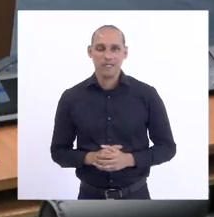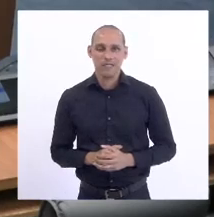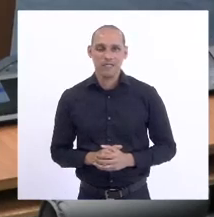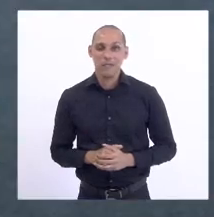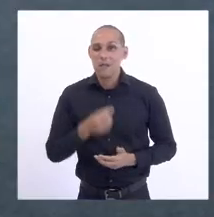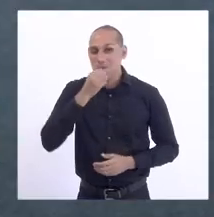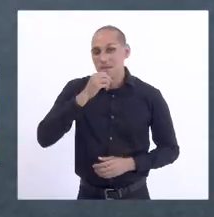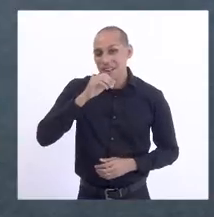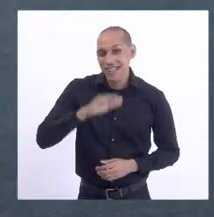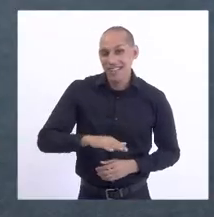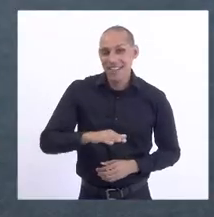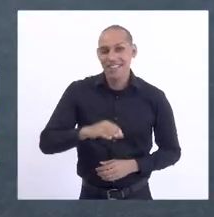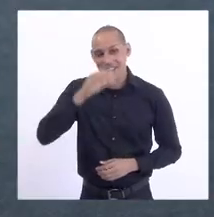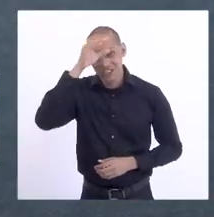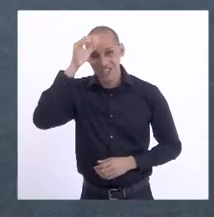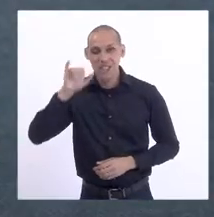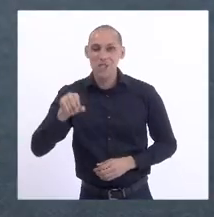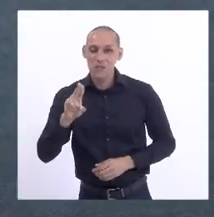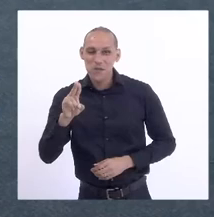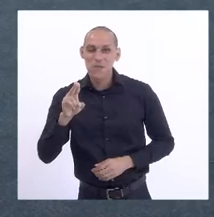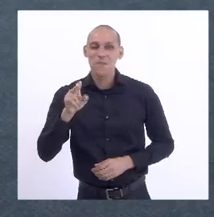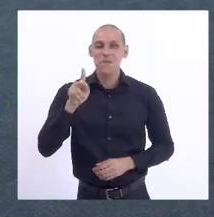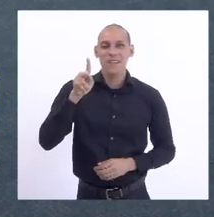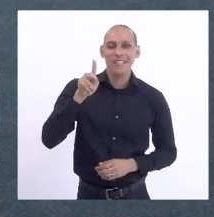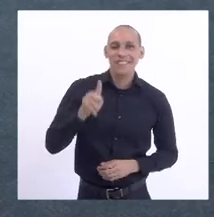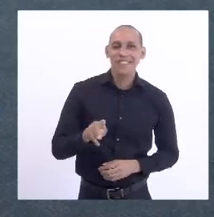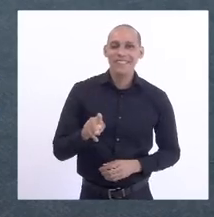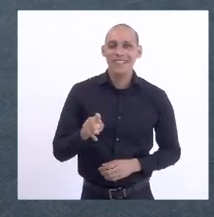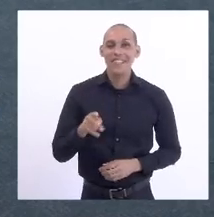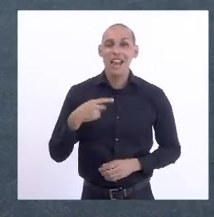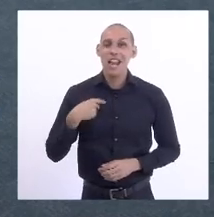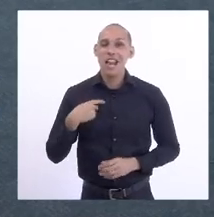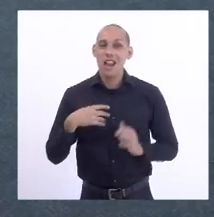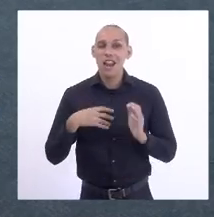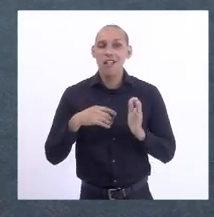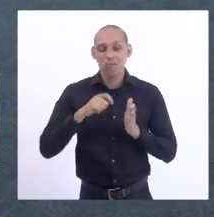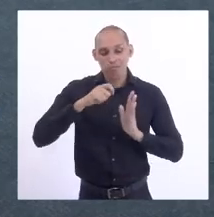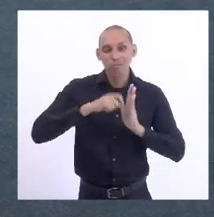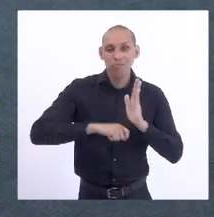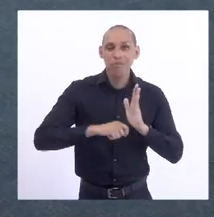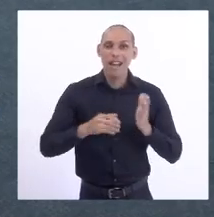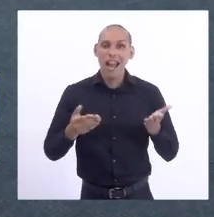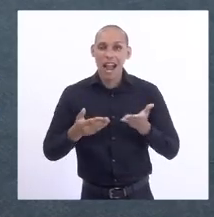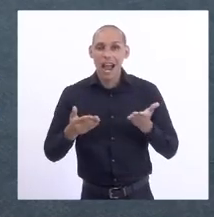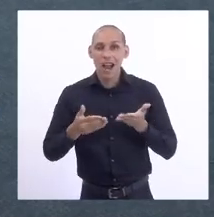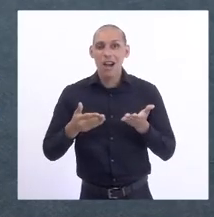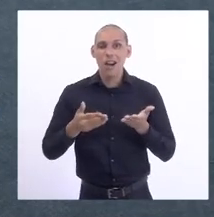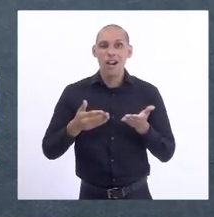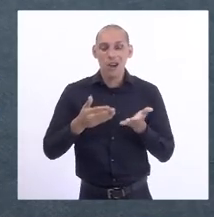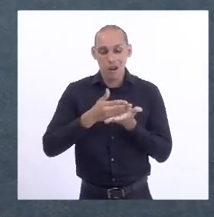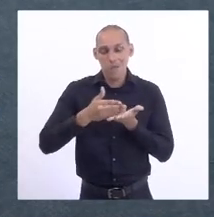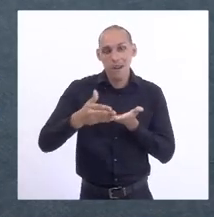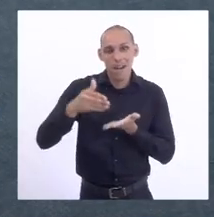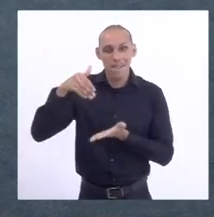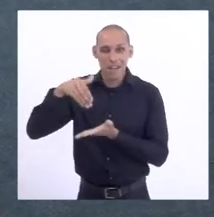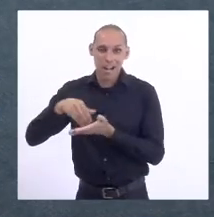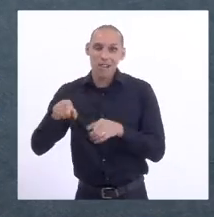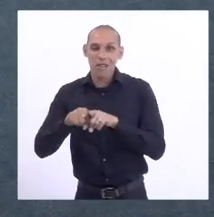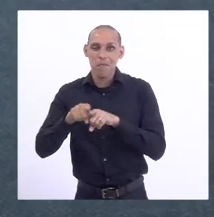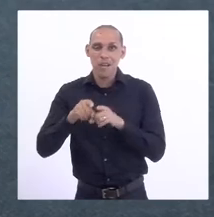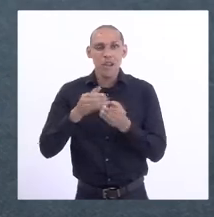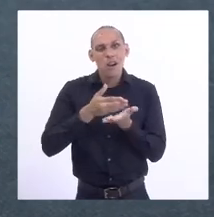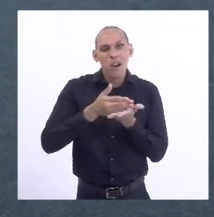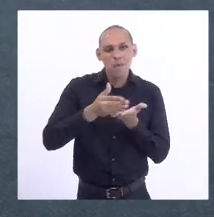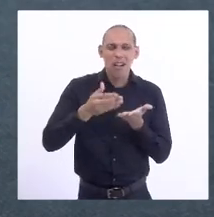Boa tarde, Tia Ju, nossa presidente. Eu estou inscrito para o expediente inicial e para o final. Vou abrir mão do expediente